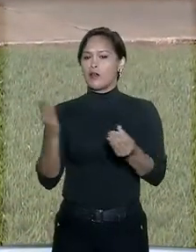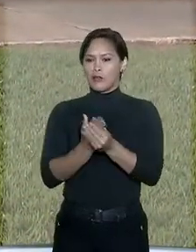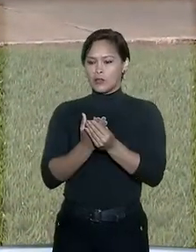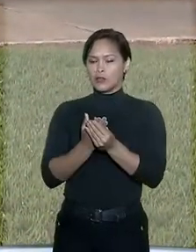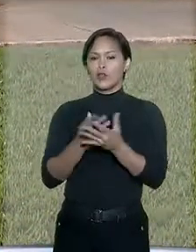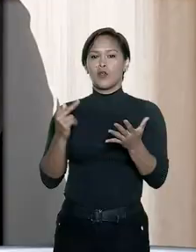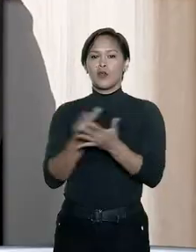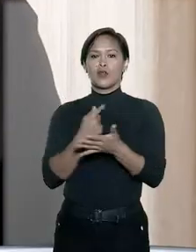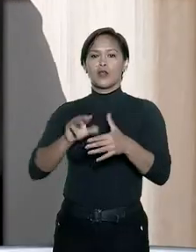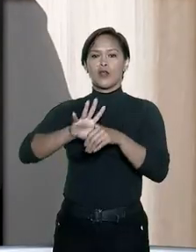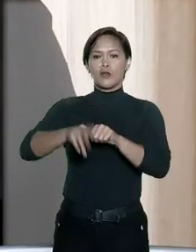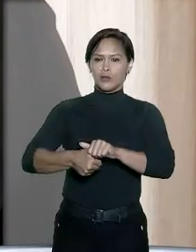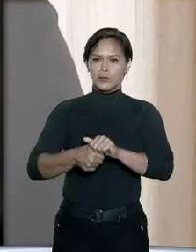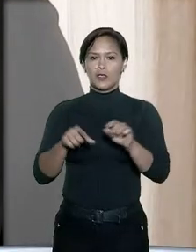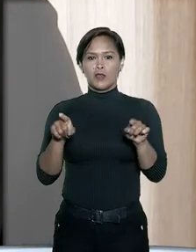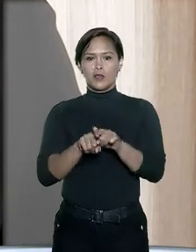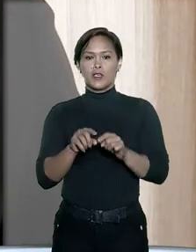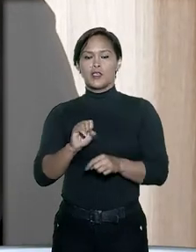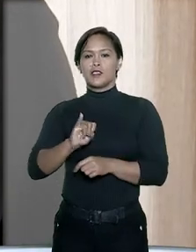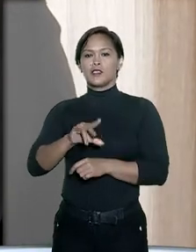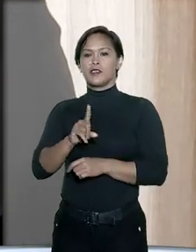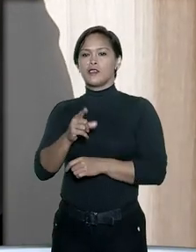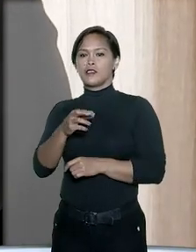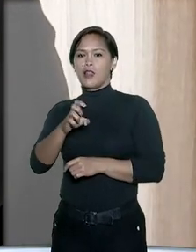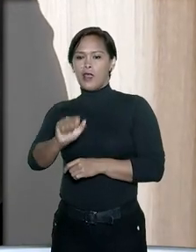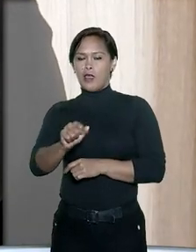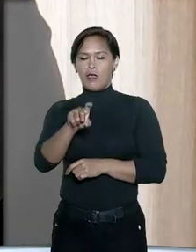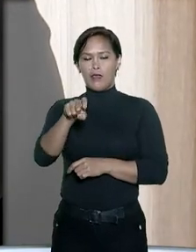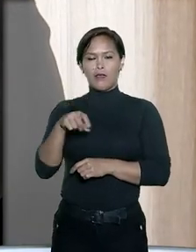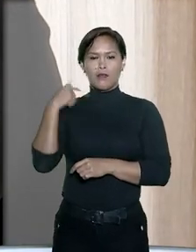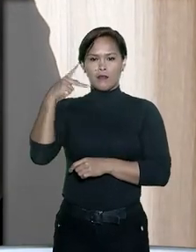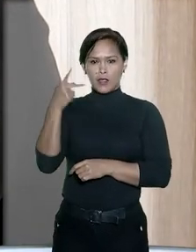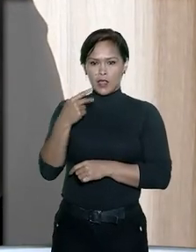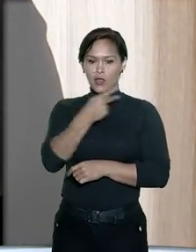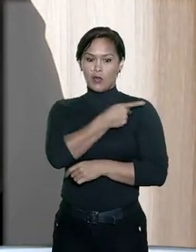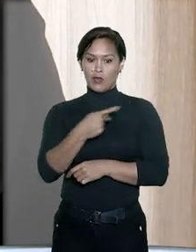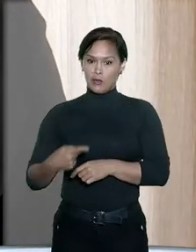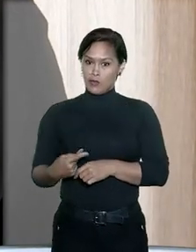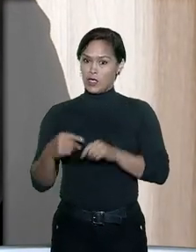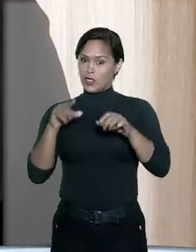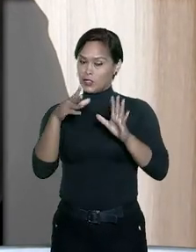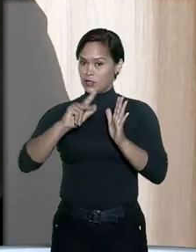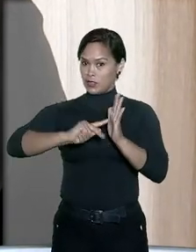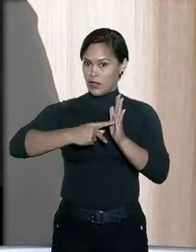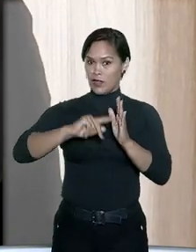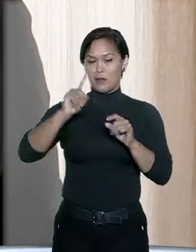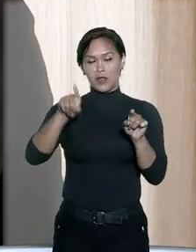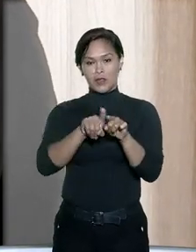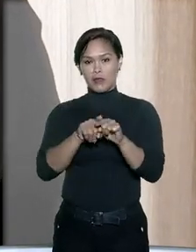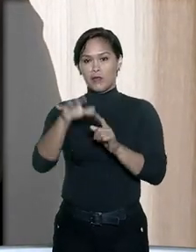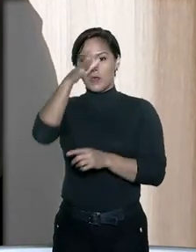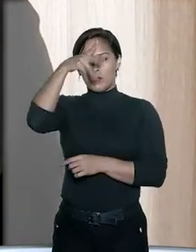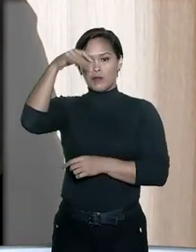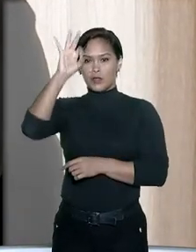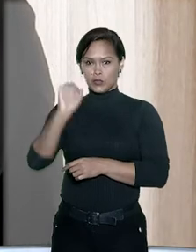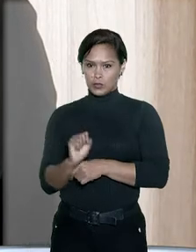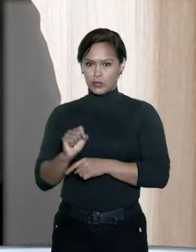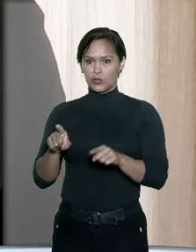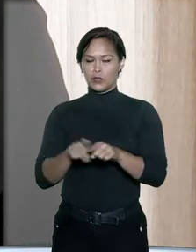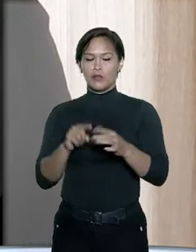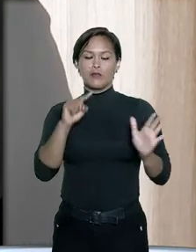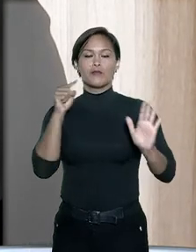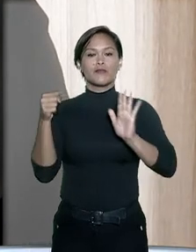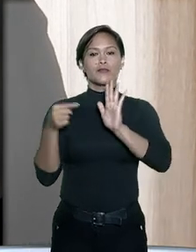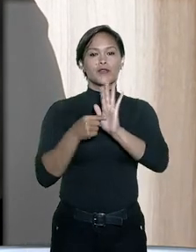delito de corrupção. Sidley Alves da Silva, ex-vereador e ex-presidente da Câmara Municipal de Dourados, em Mato Grosso do Sul, foi